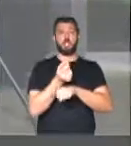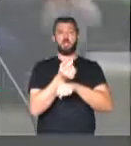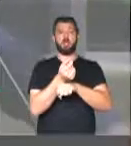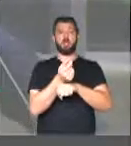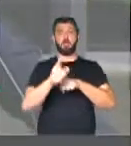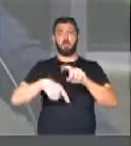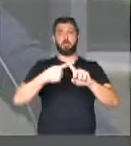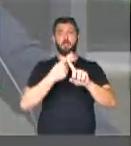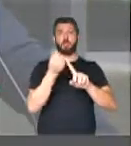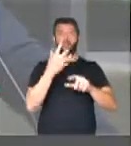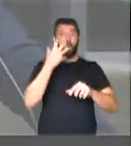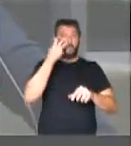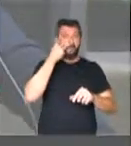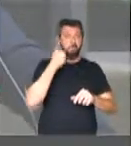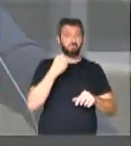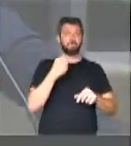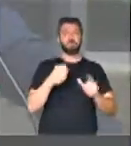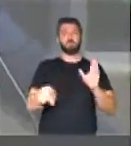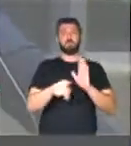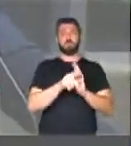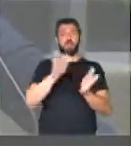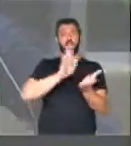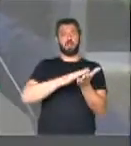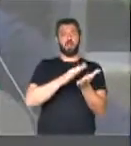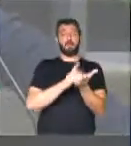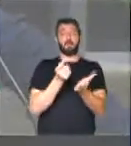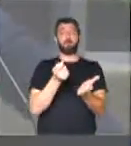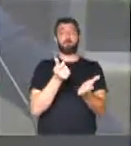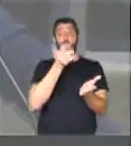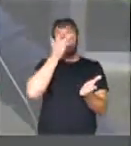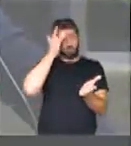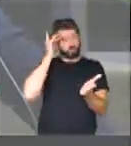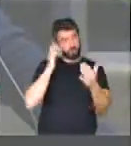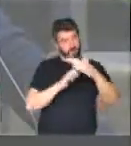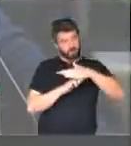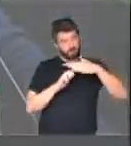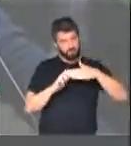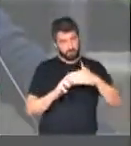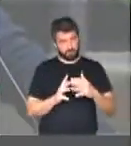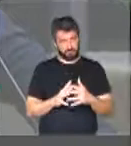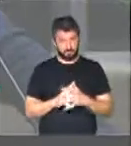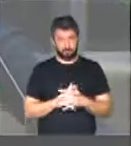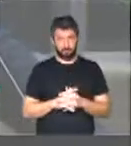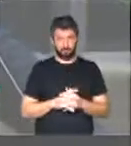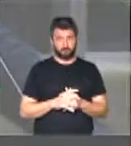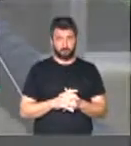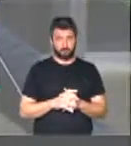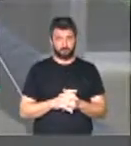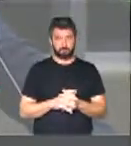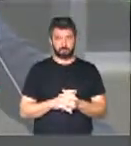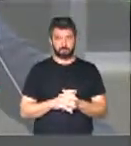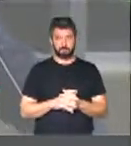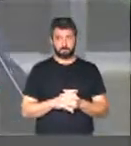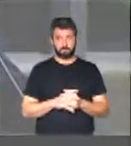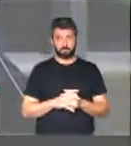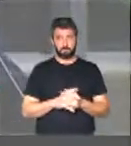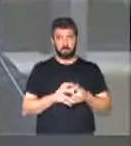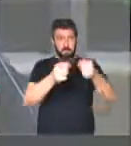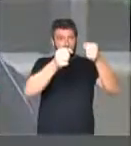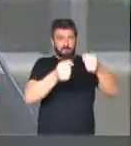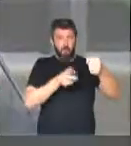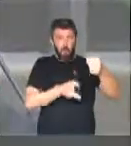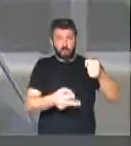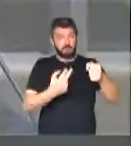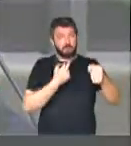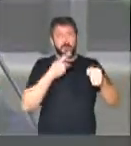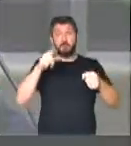e a concentração de renda nas mãos de poucos oligopólios. Isso não pode prevalecer. São